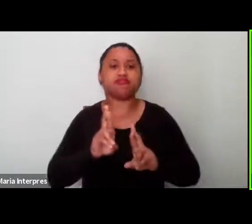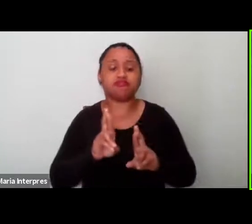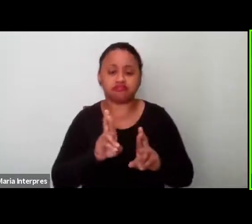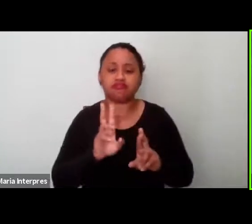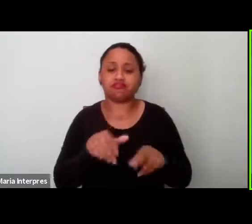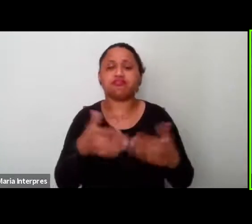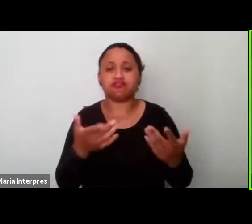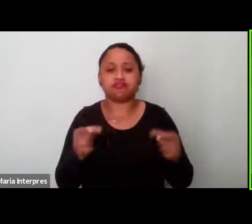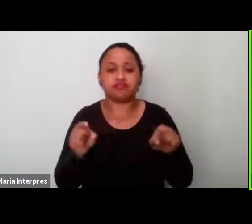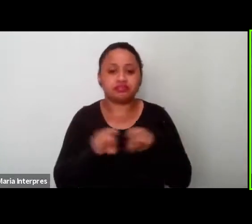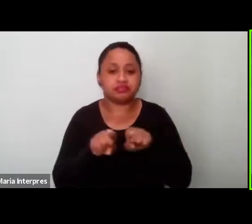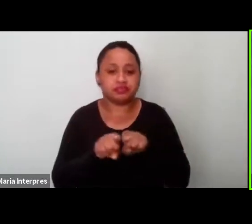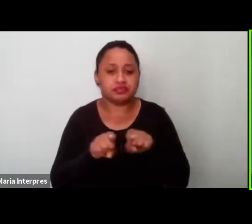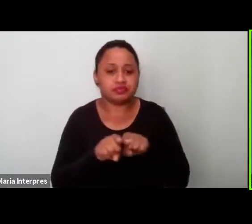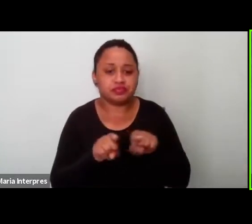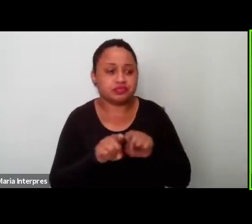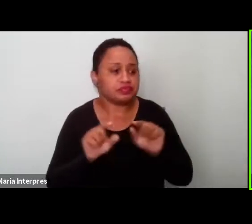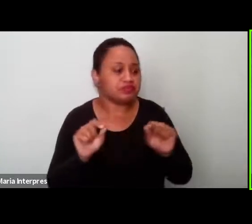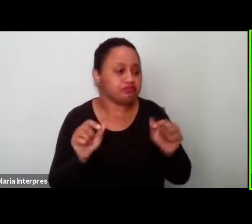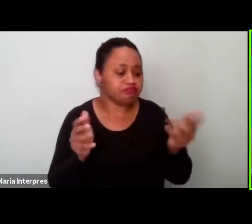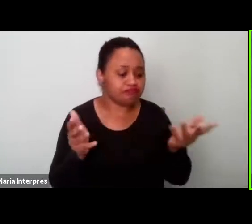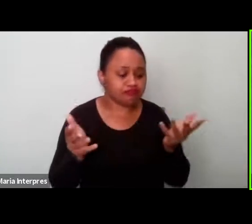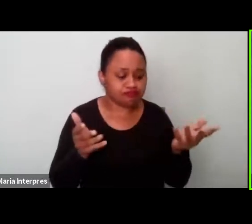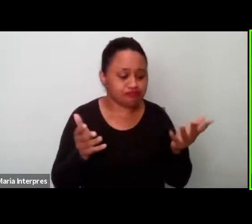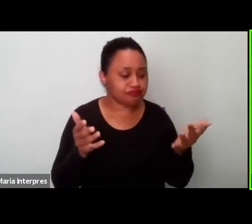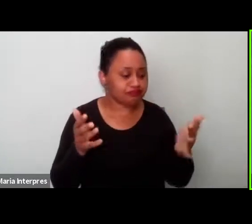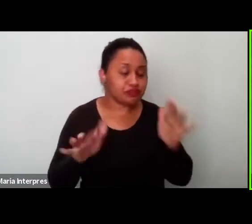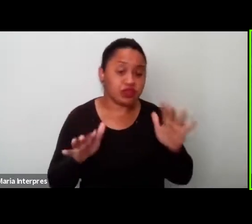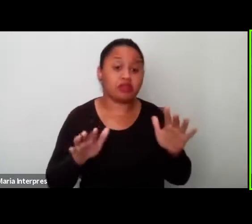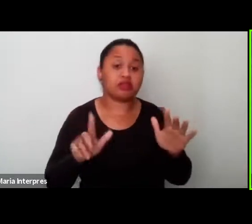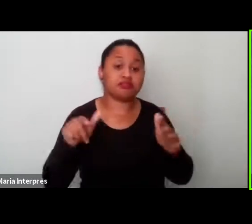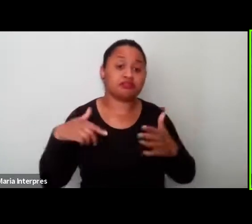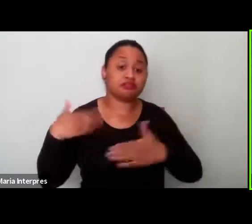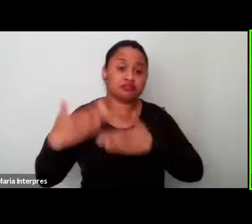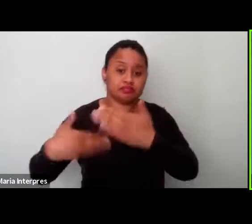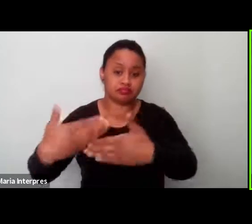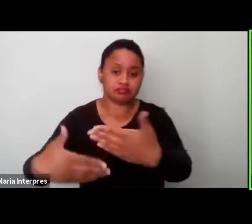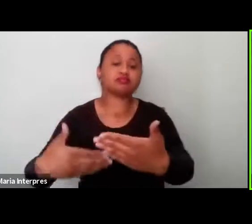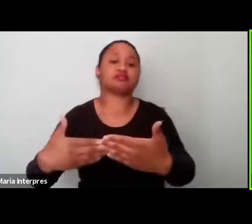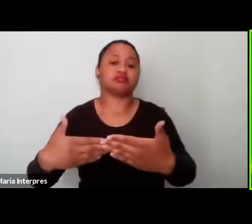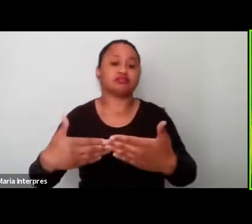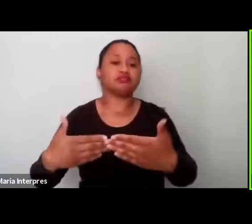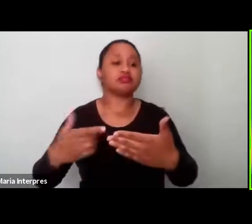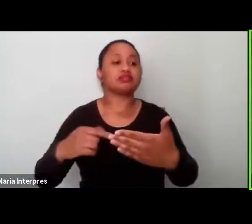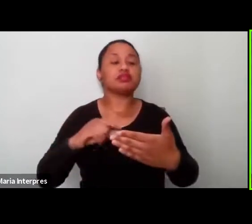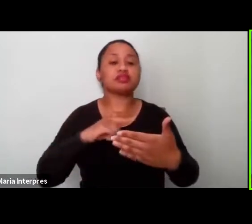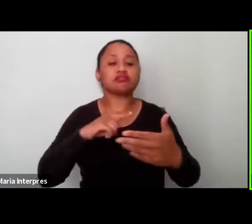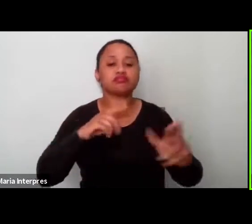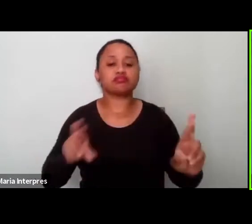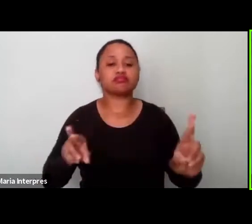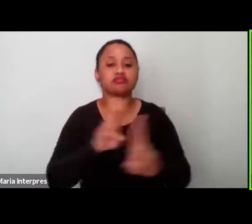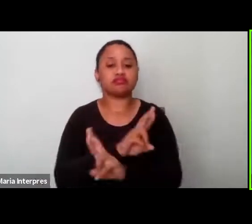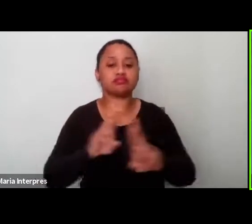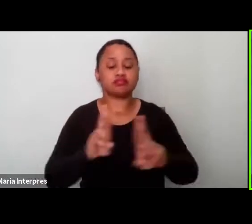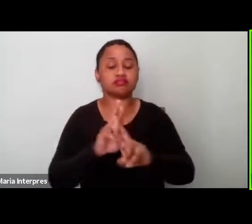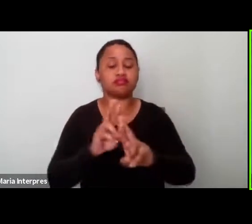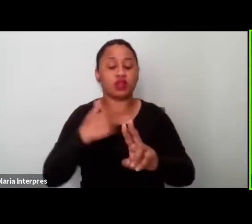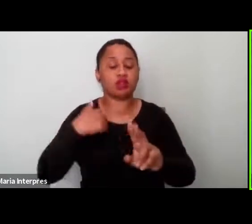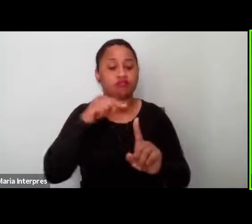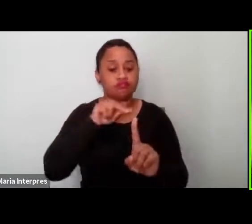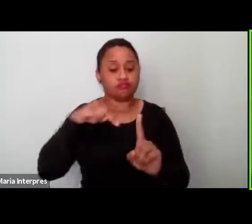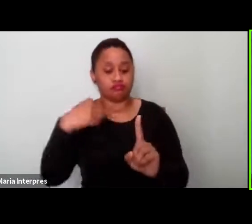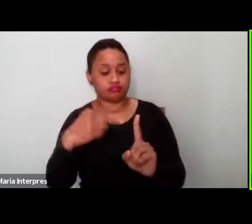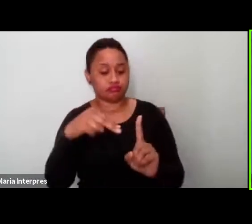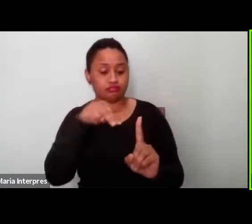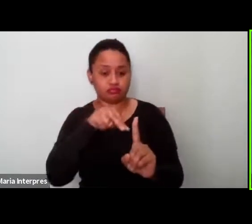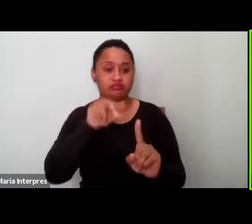aí, né, talvez esses processos, né, estão associados, né, do nosso ponto de vista, às